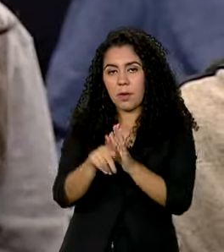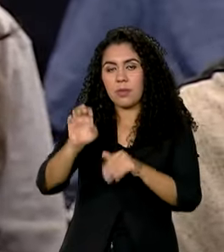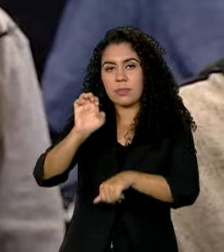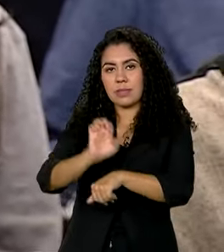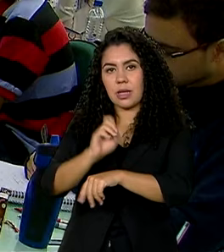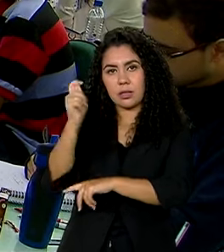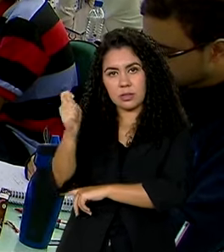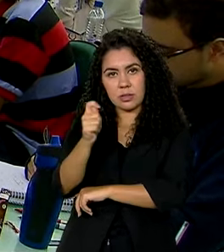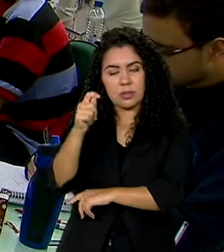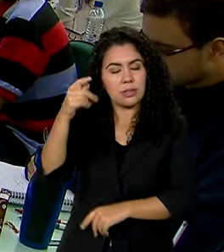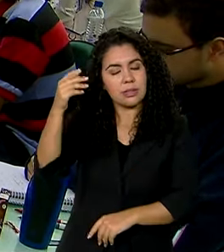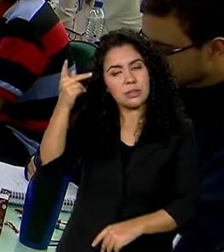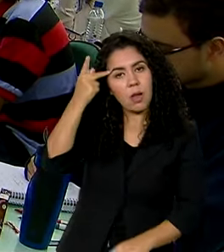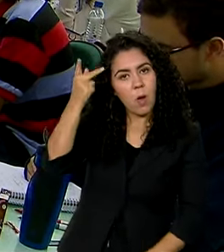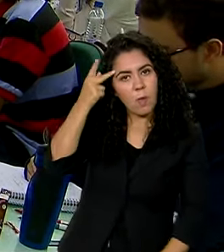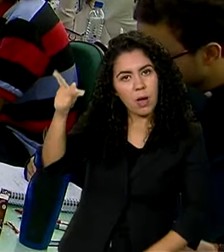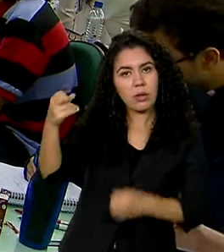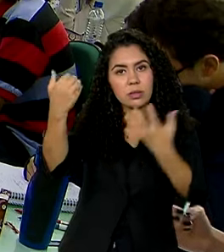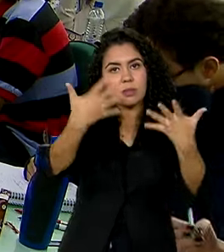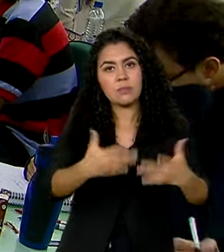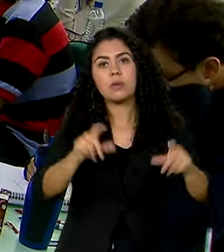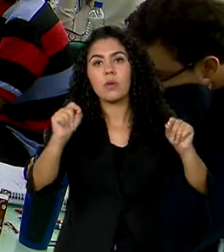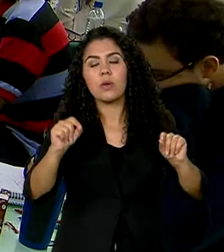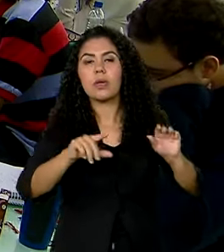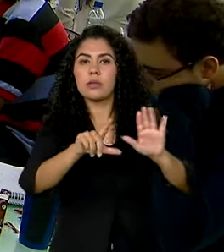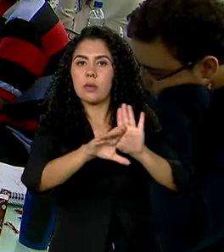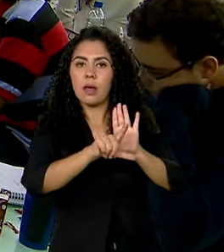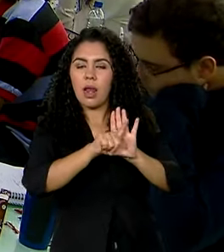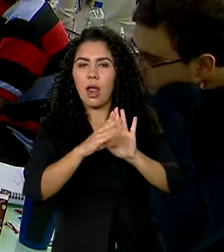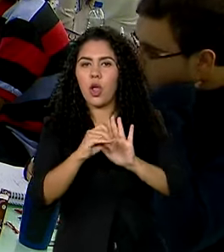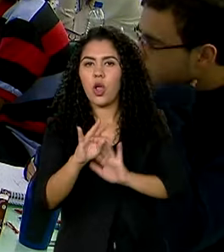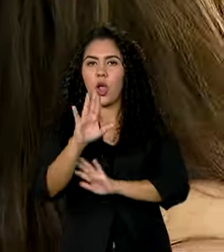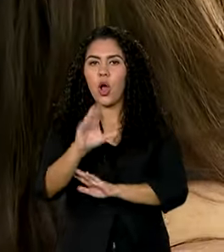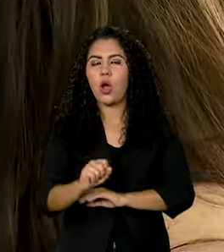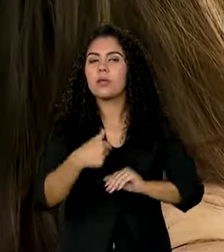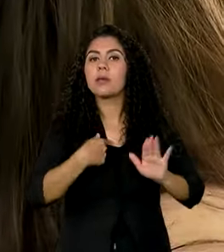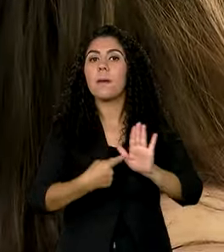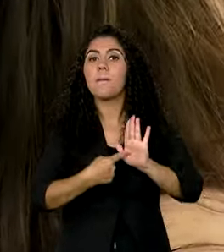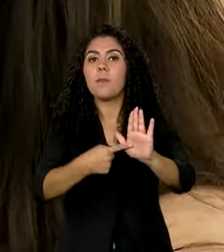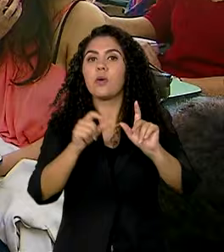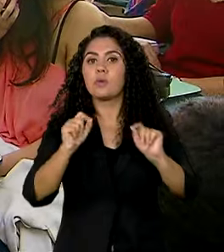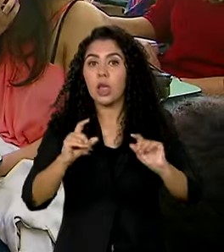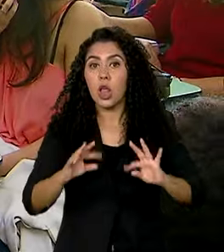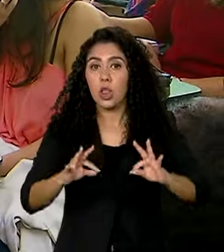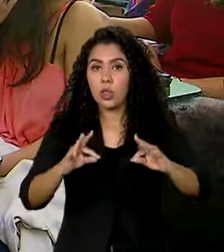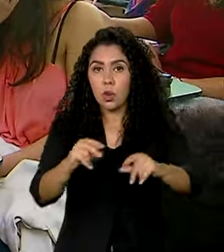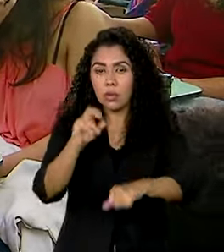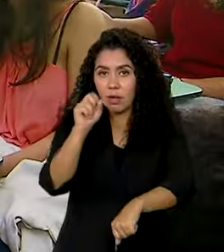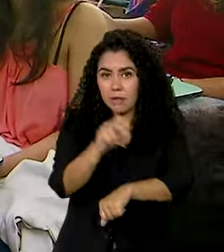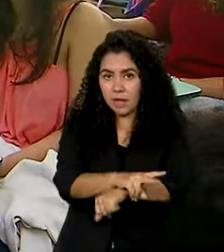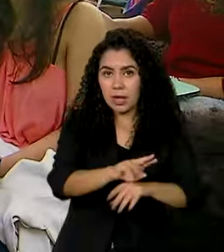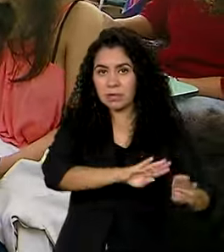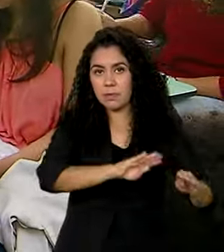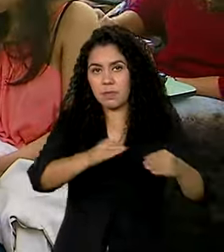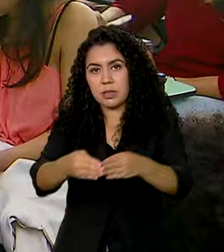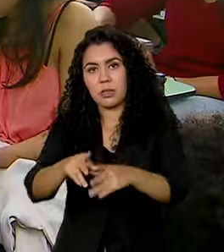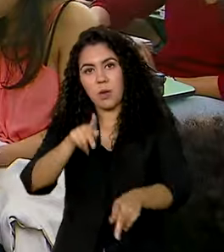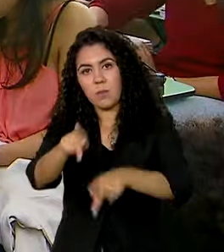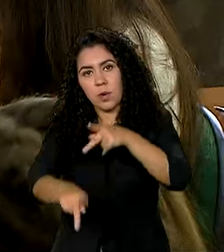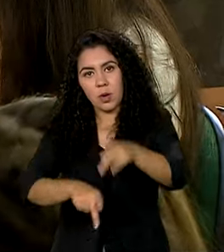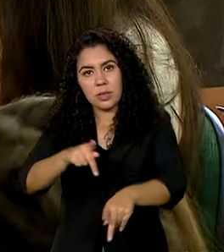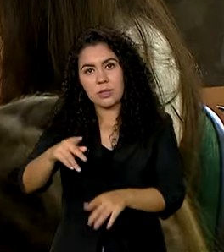que as cotas incluíram estudantes, mas aponta que nem todas as vagas destinadas à população